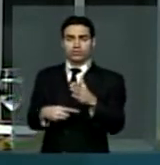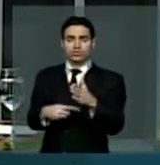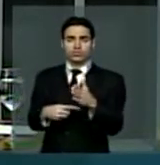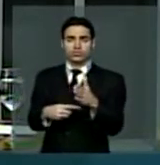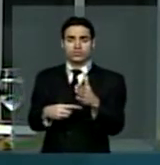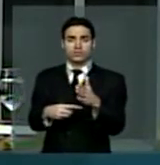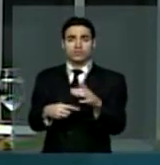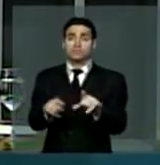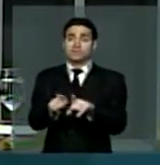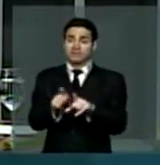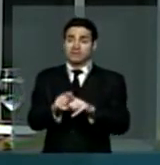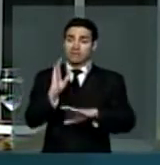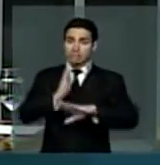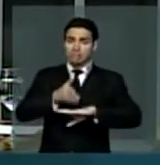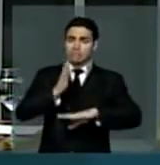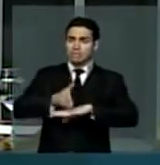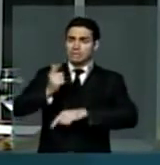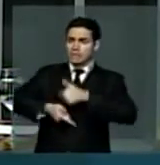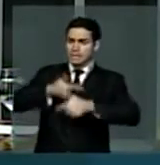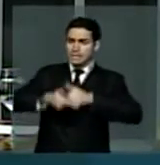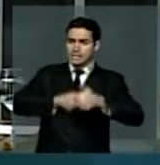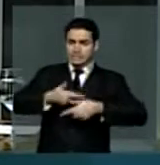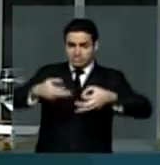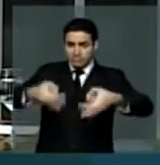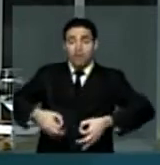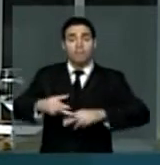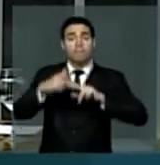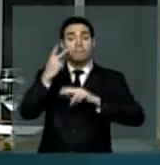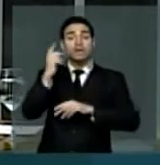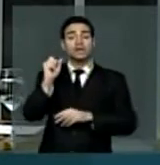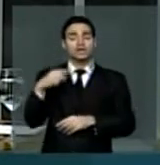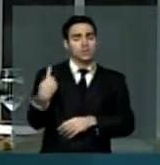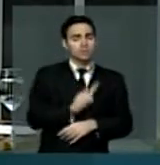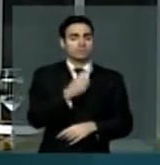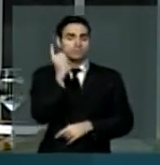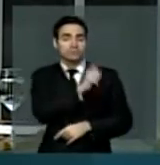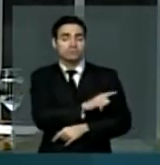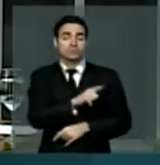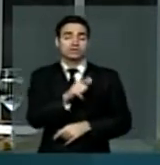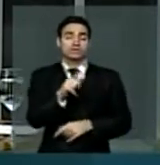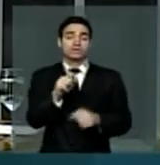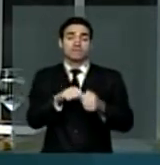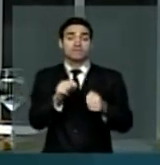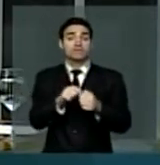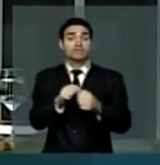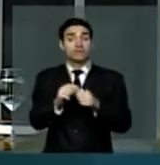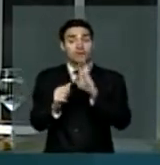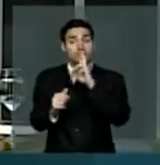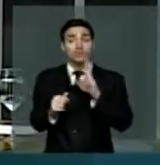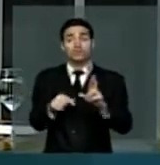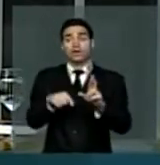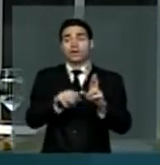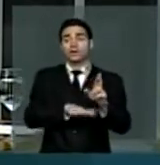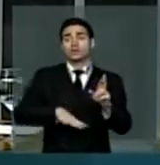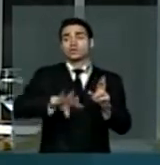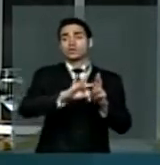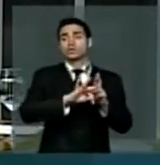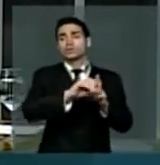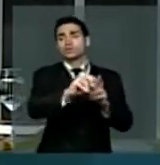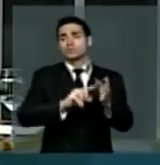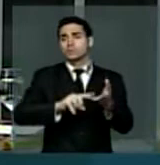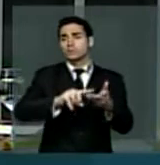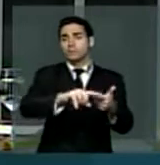plena para que nós possamos dar uma resposta a todas as